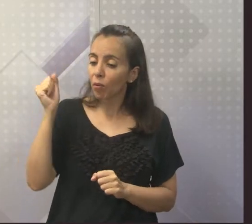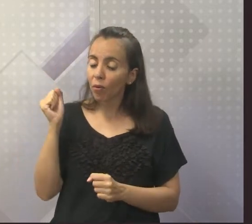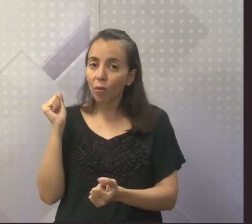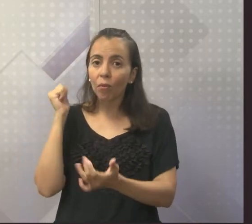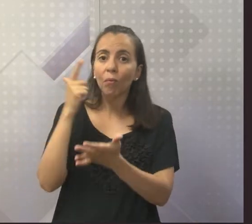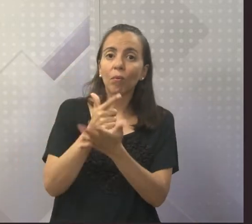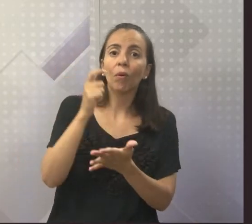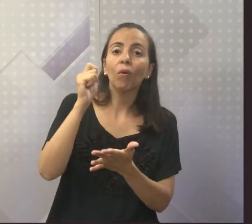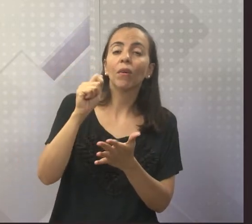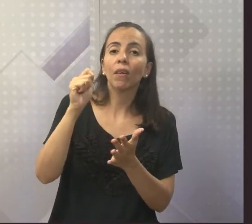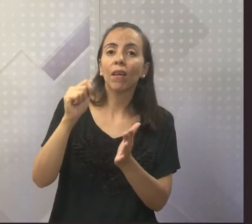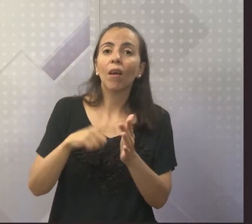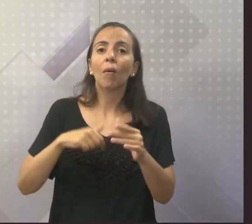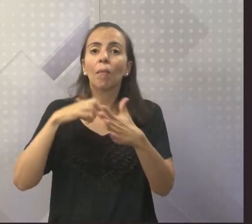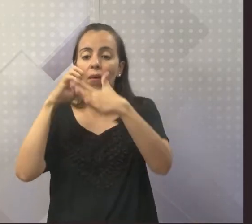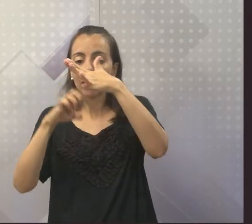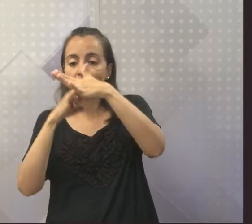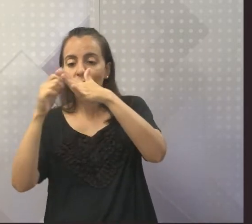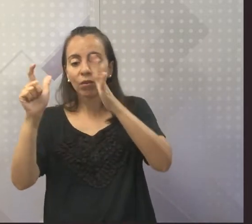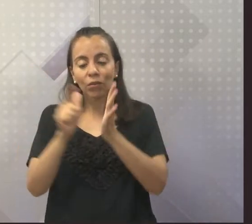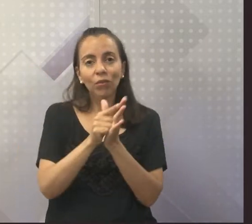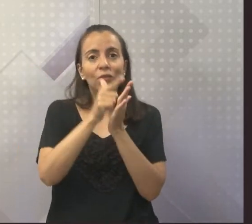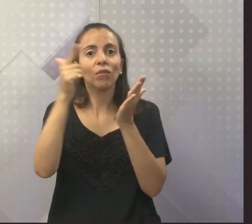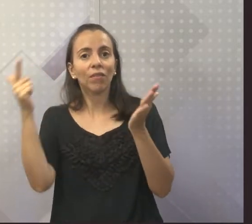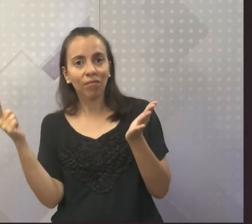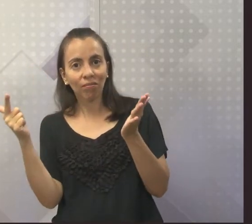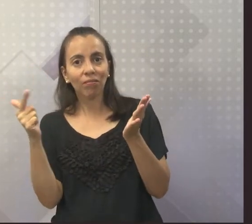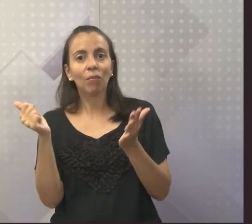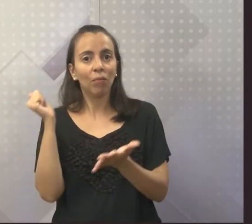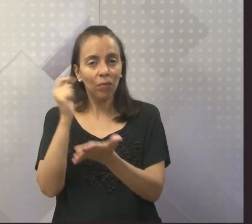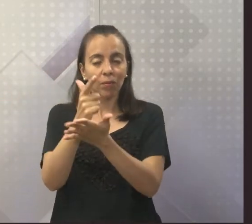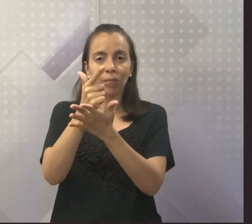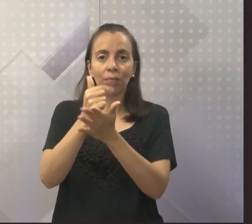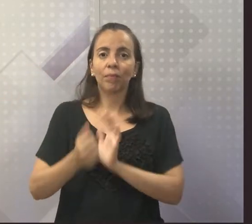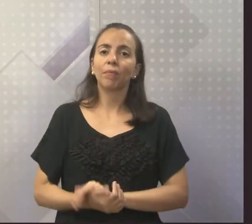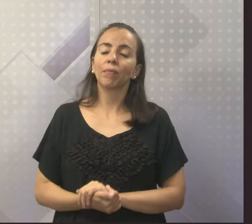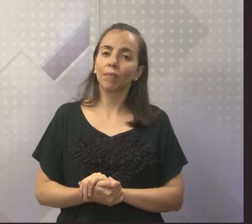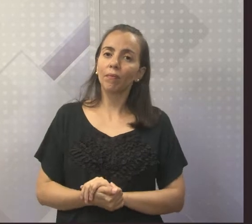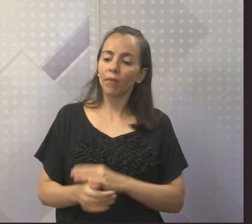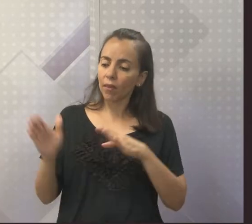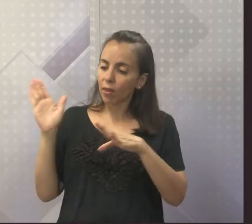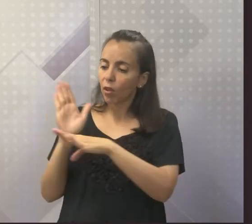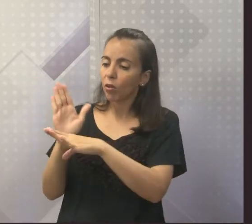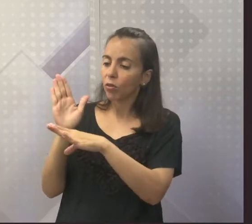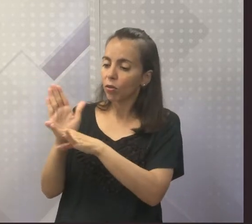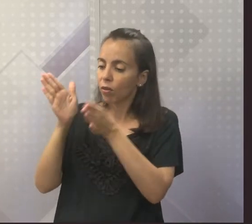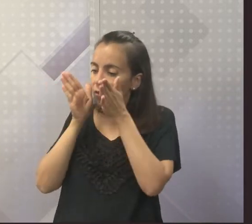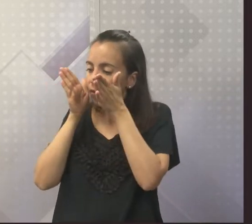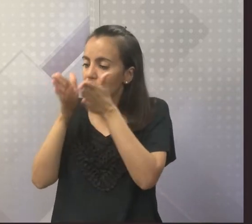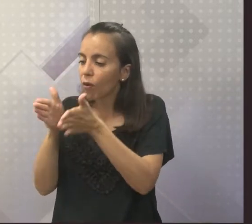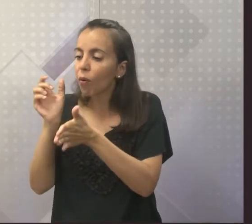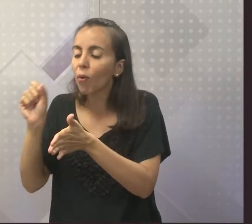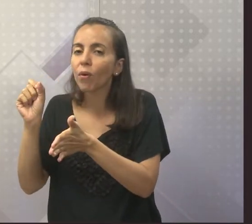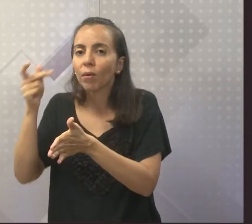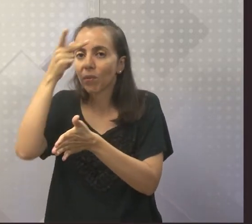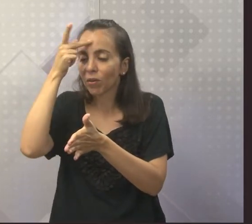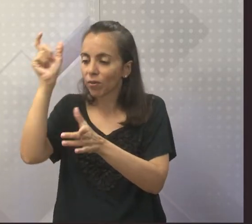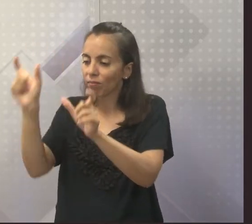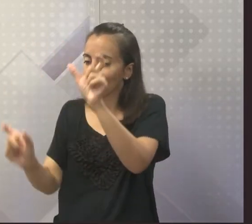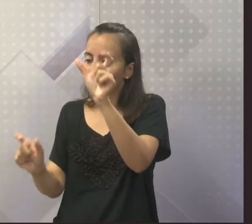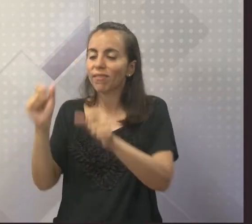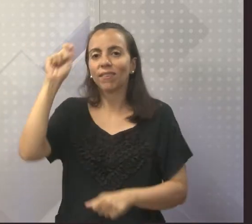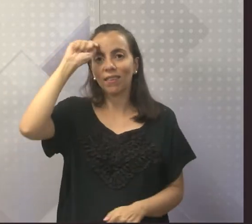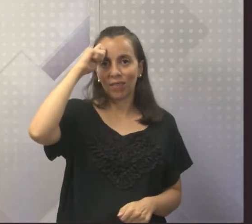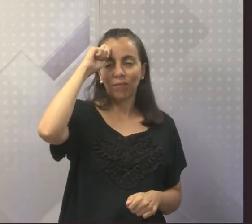O Radical Paulistano, o nome do jornal dele. Que atuava muito na causa negra, onde tinha como colega o grande